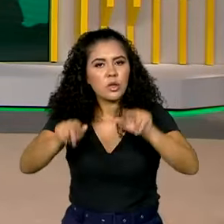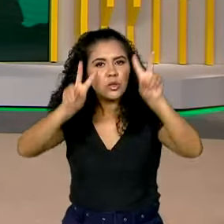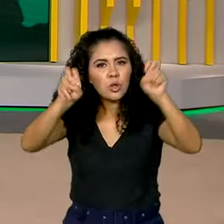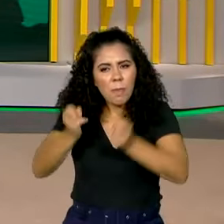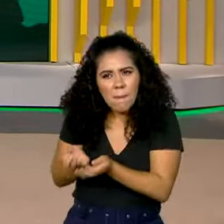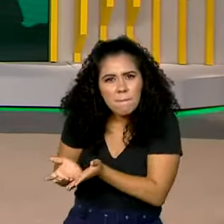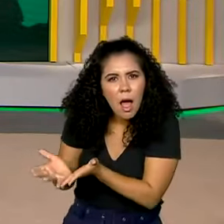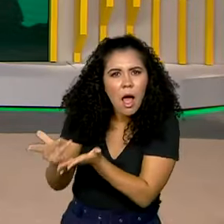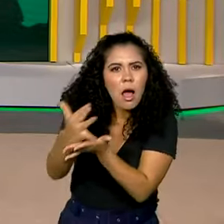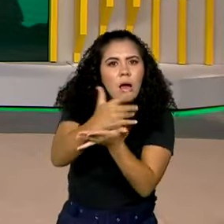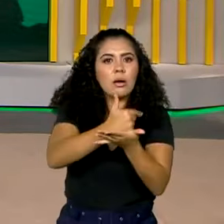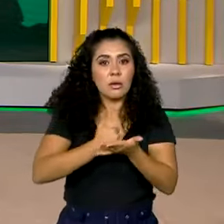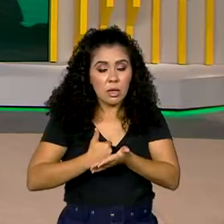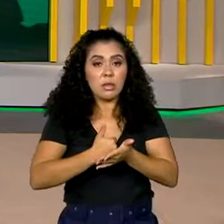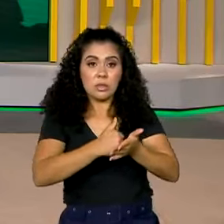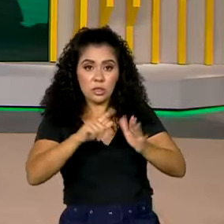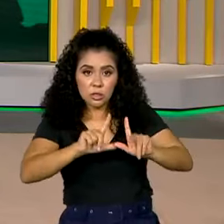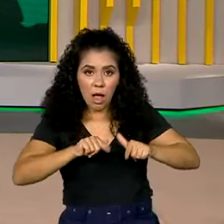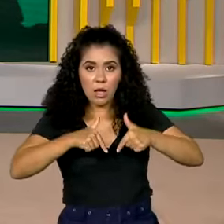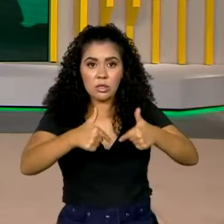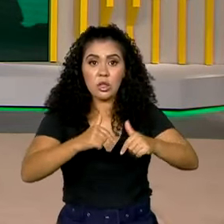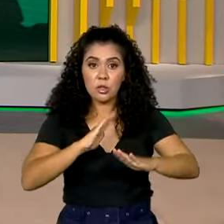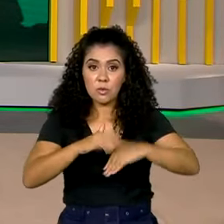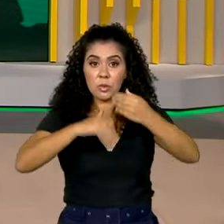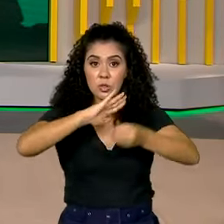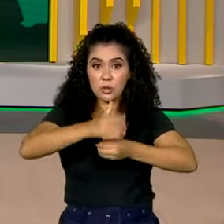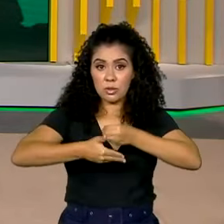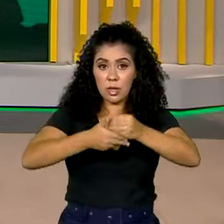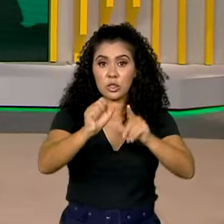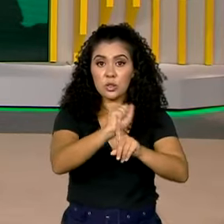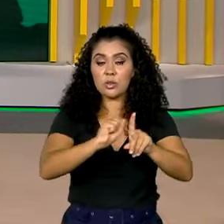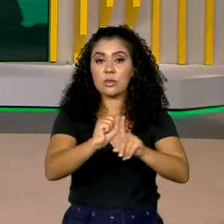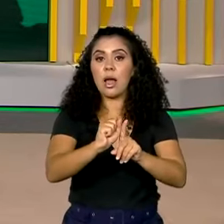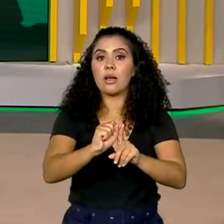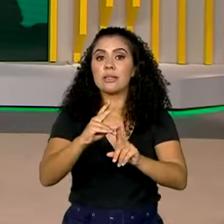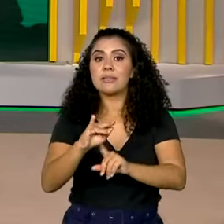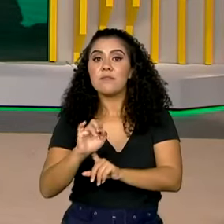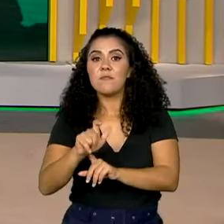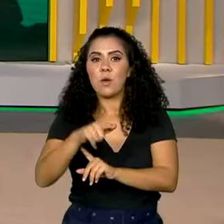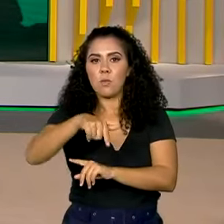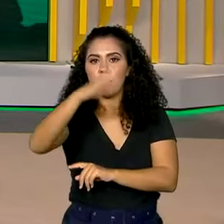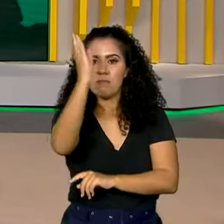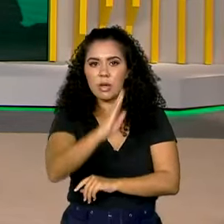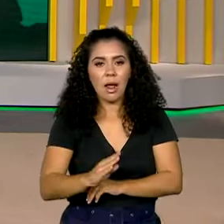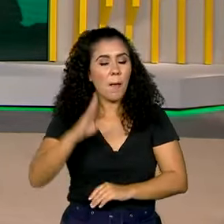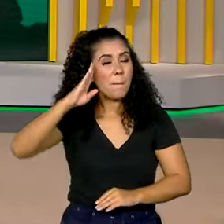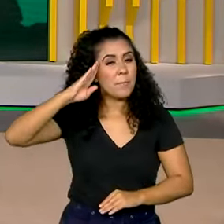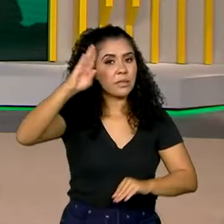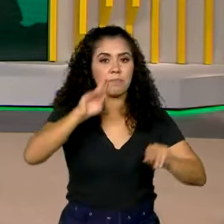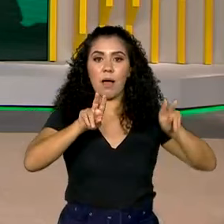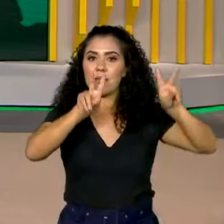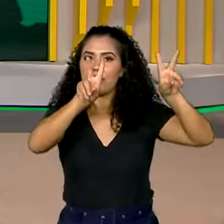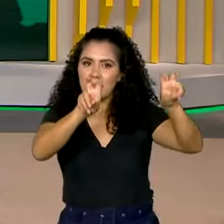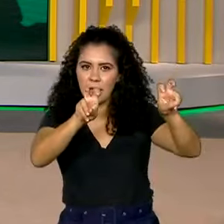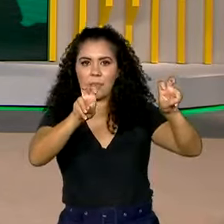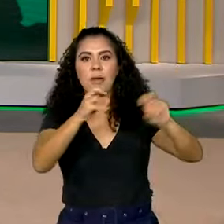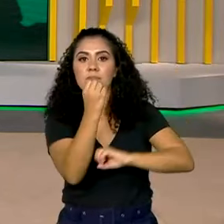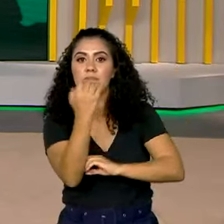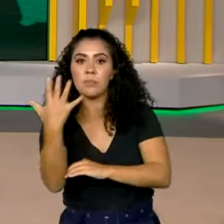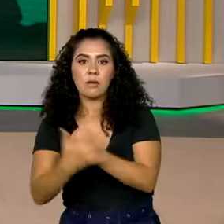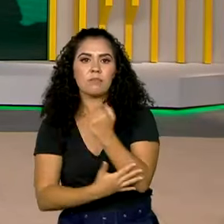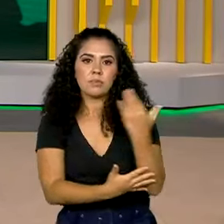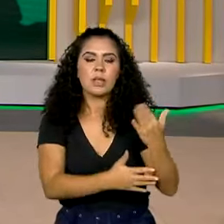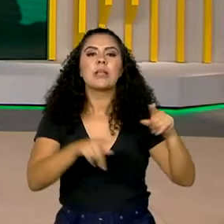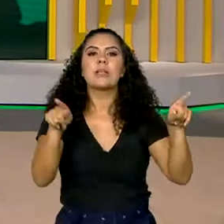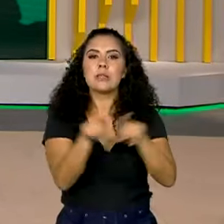iniciativas de desenvolvimento sustentável da sociedade civil brasileira. Este é um dos principais temas da vertente ambiental, além